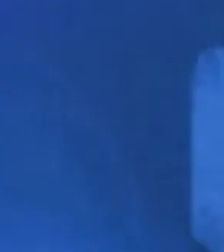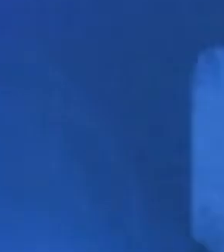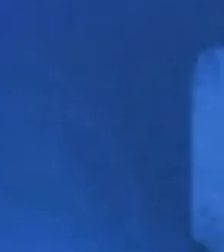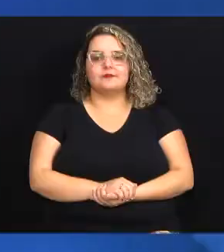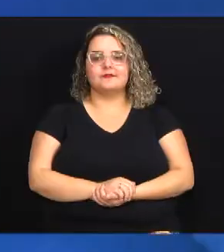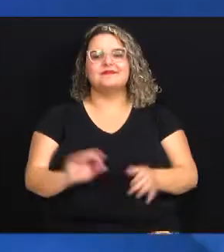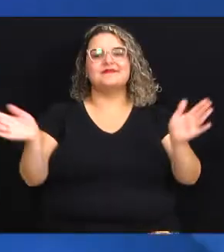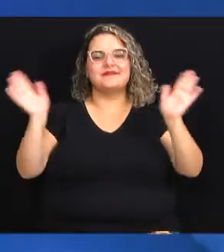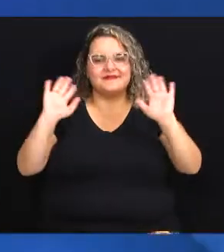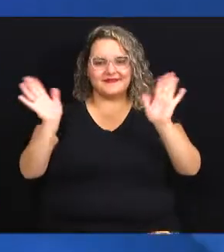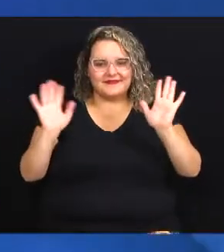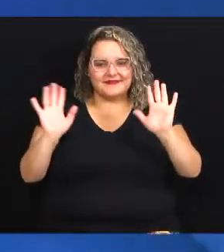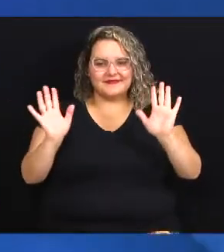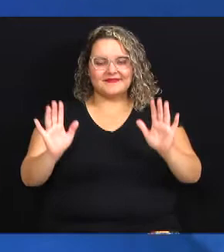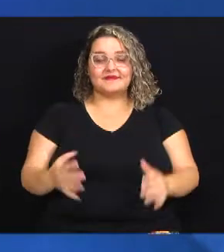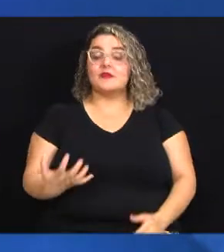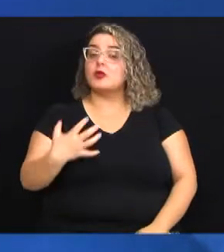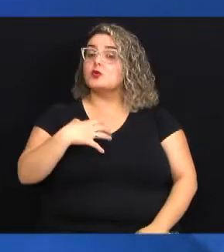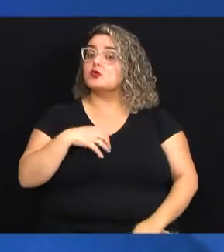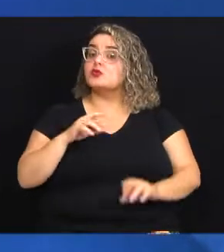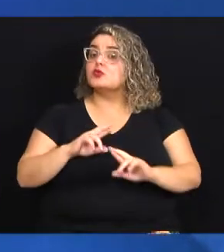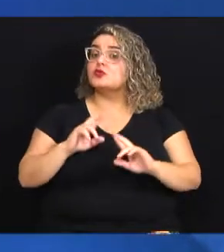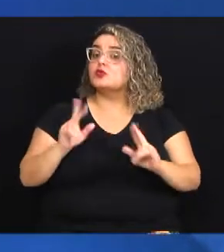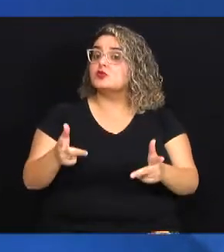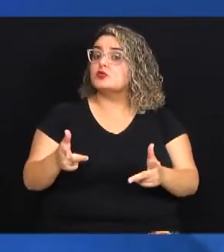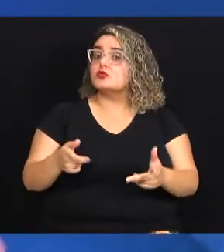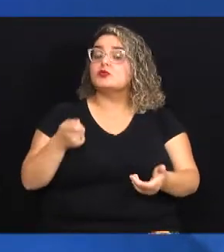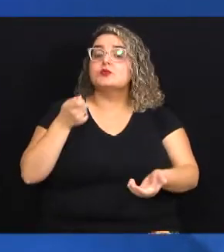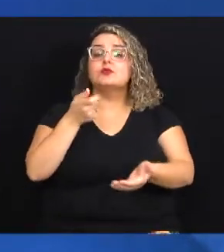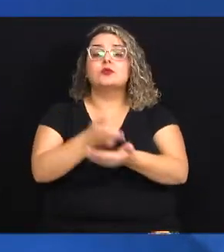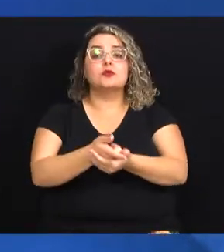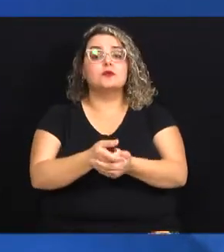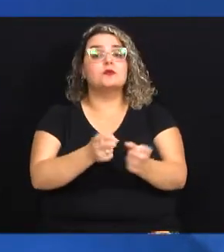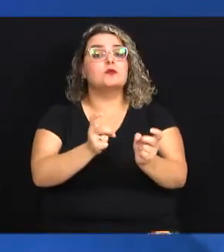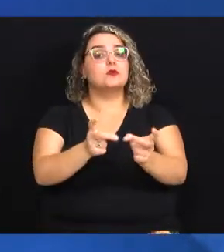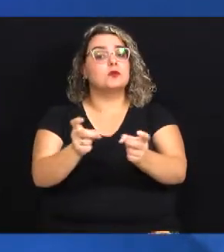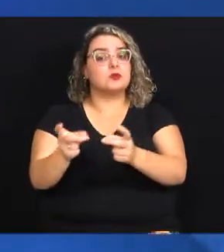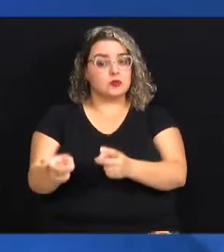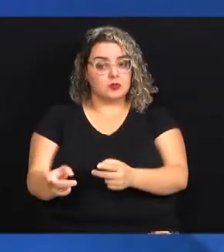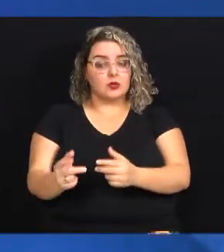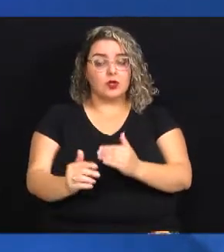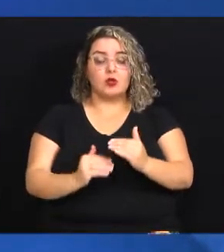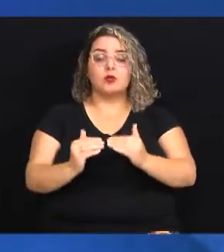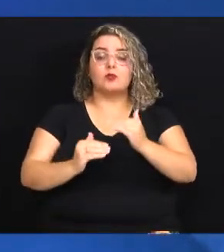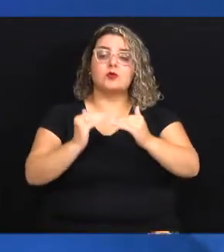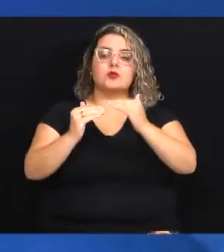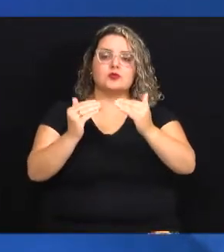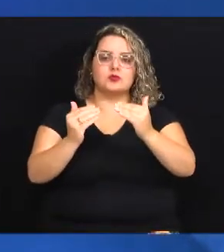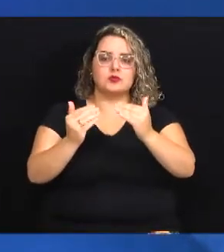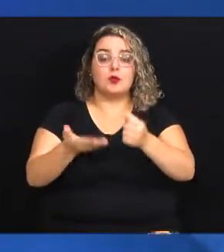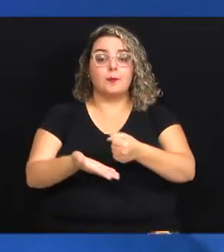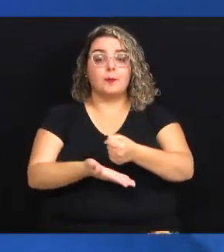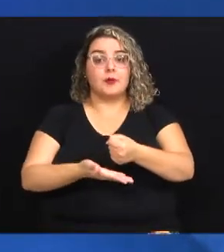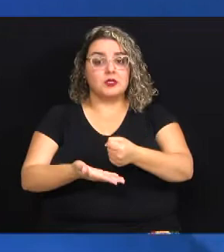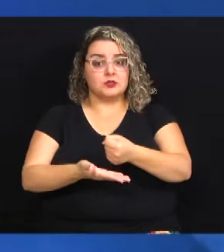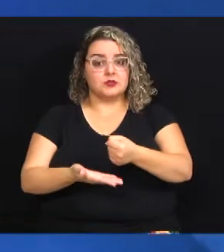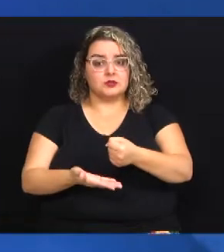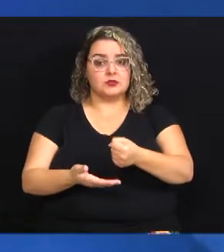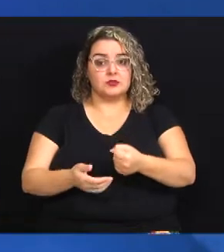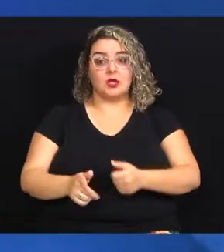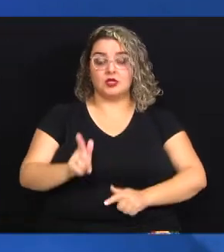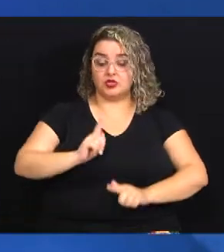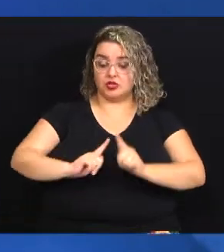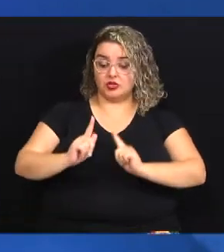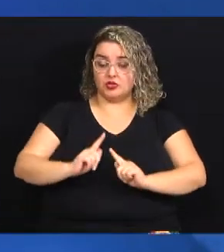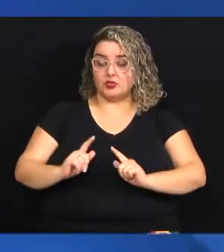Olá, um jeito diferente de comprar, vender e produzir baseado na autogestão